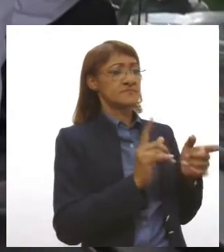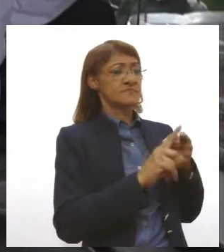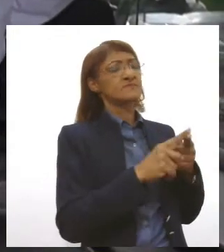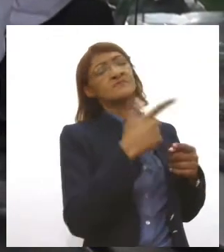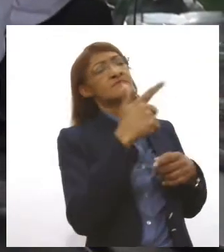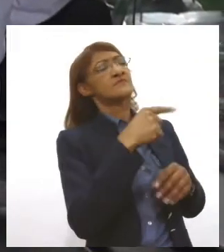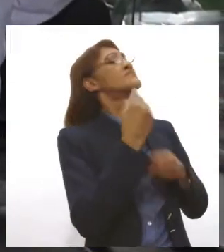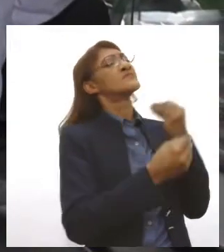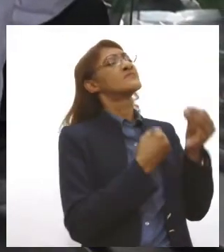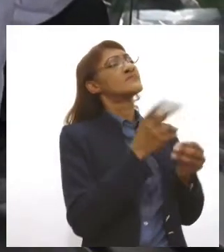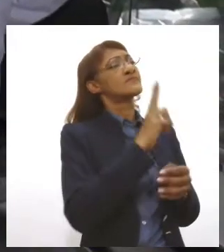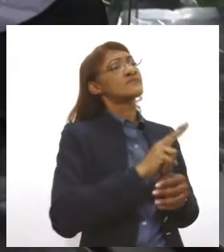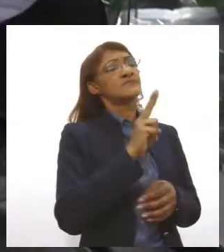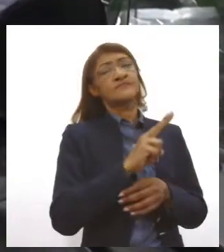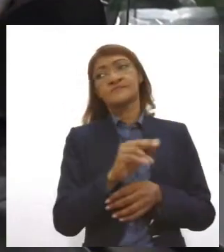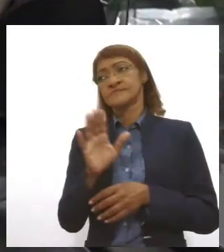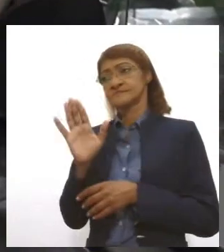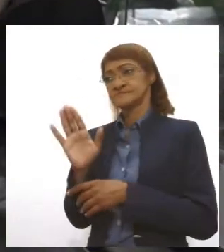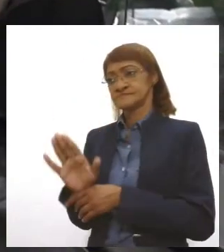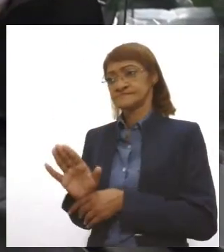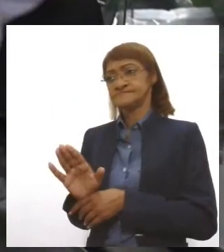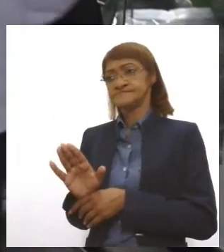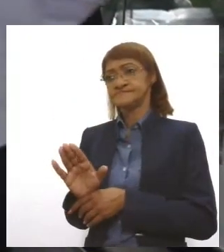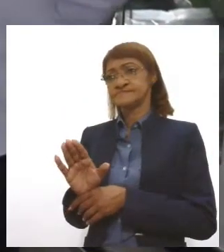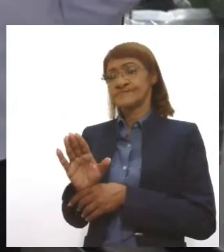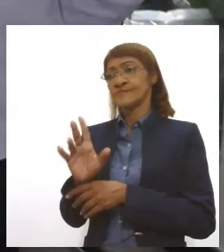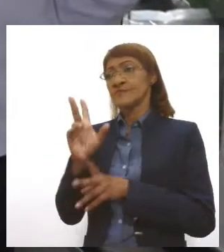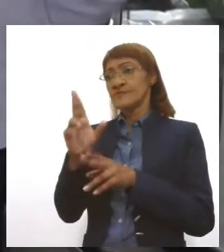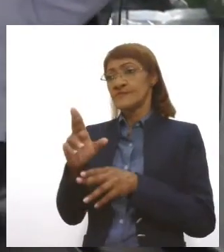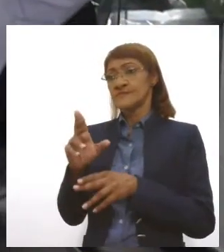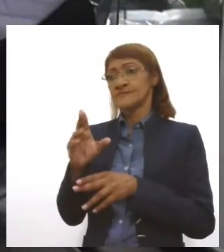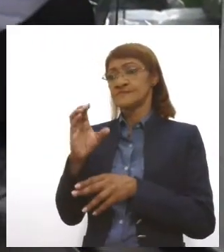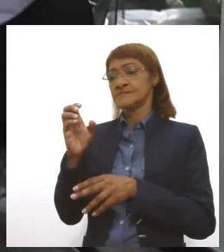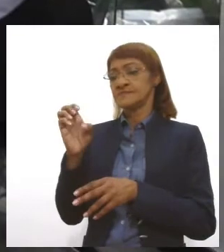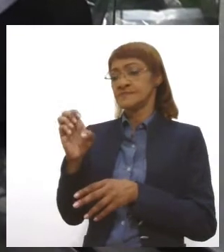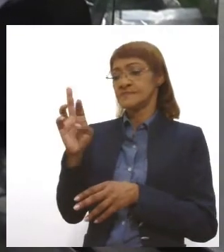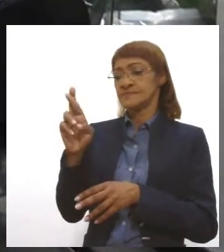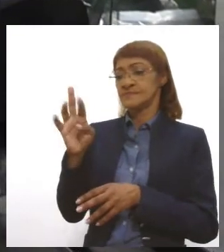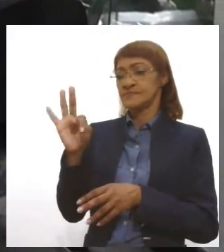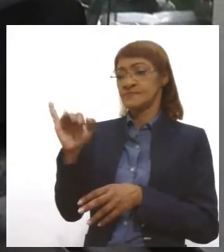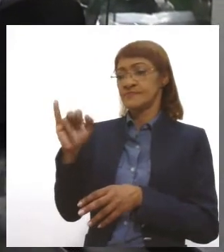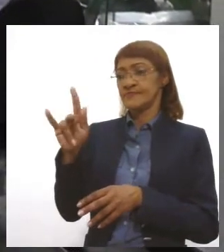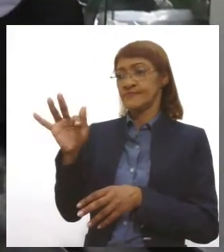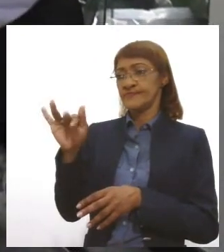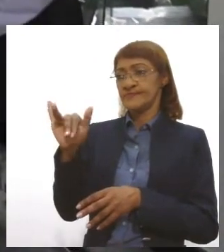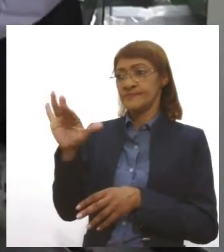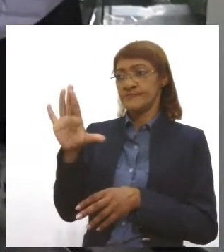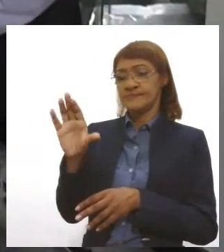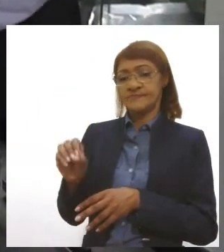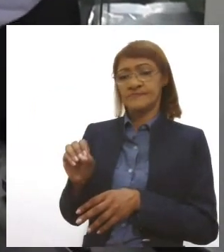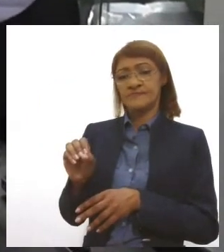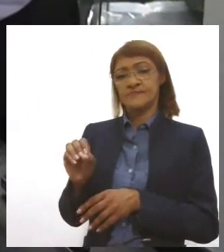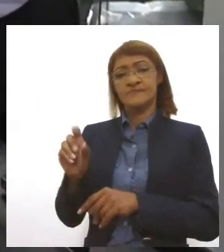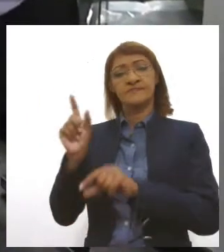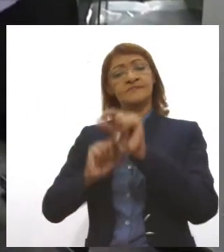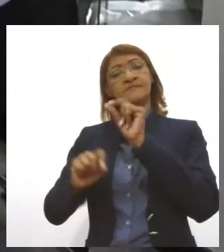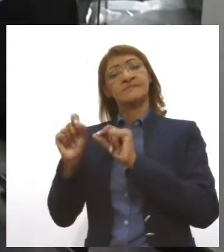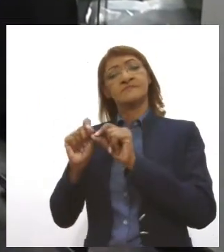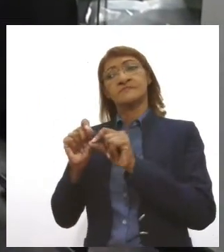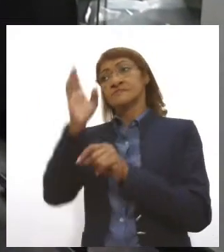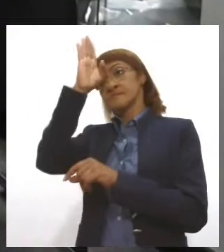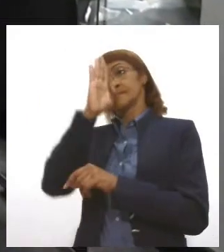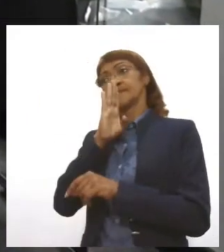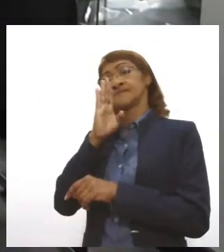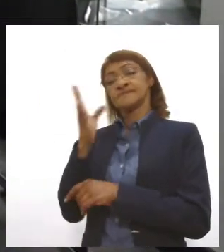funciona? O certificado E-Notoriado é semelhante à certificação digital do ICP Brasil, né? Só que é gratuito para o